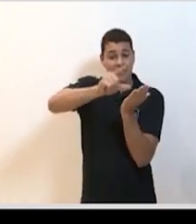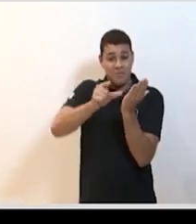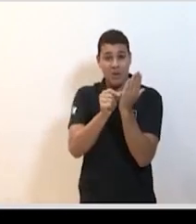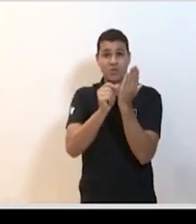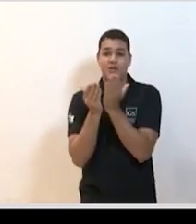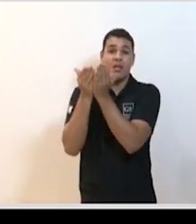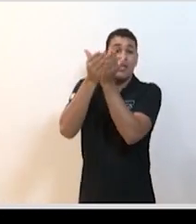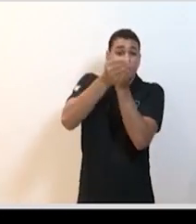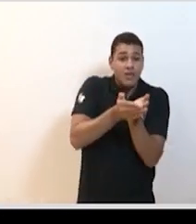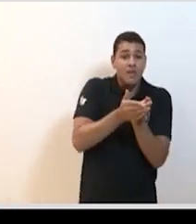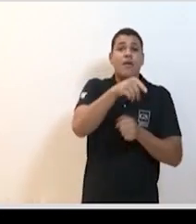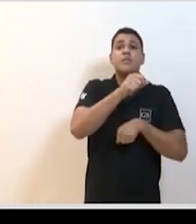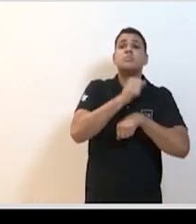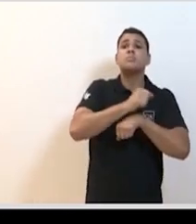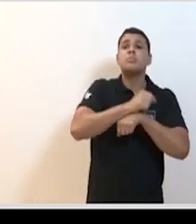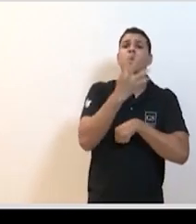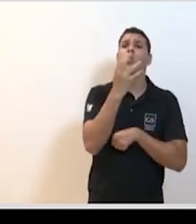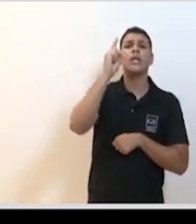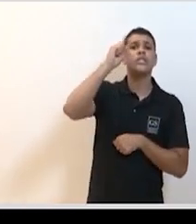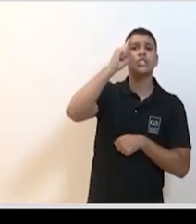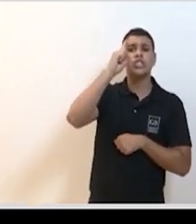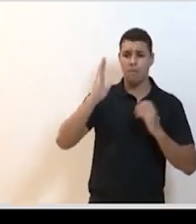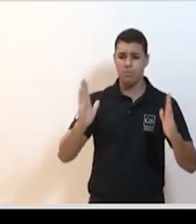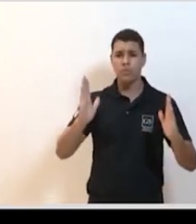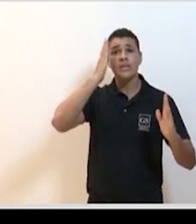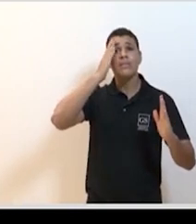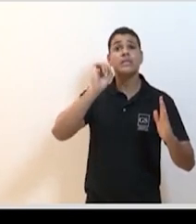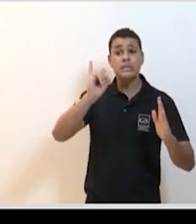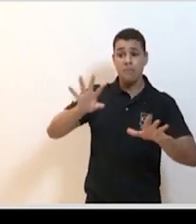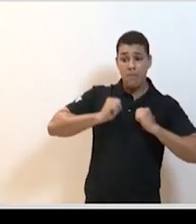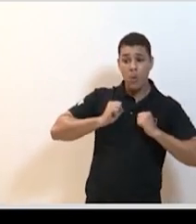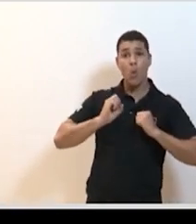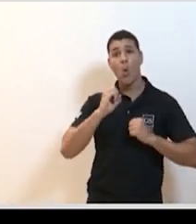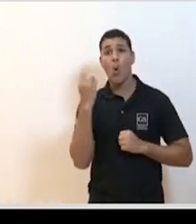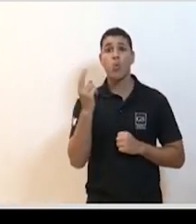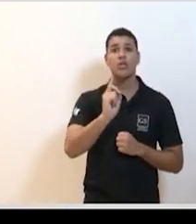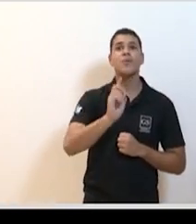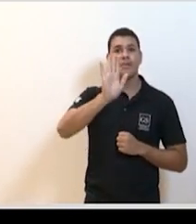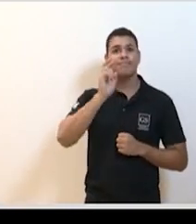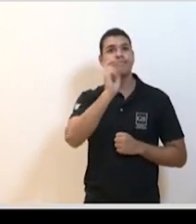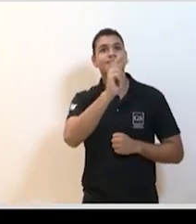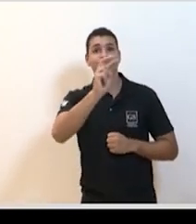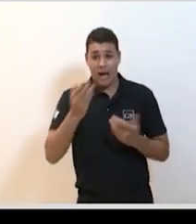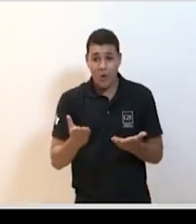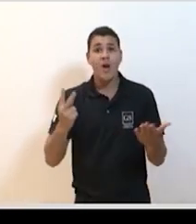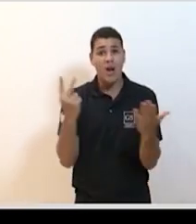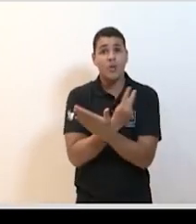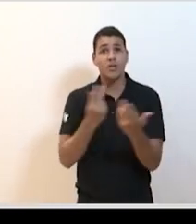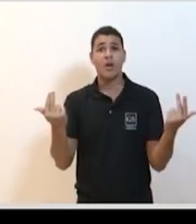as pessoas se infectavam ou não. Essa história do navio foi recuperada recentemente em vários casos. O mais